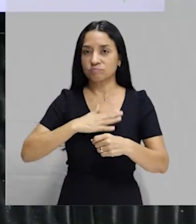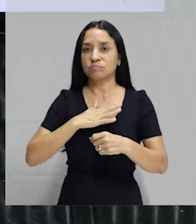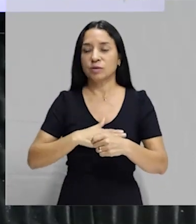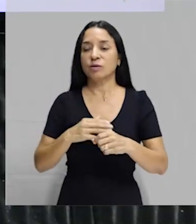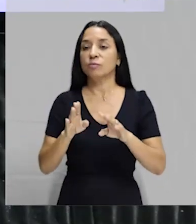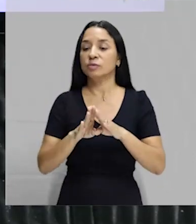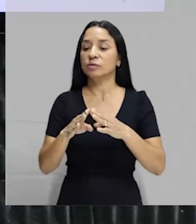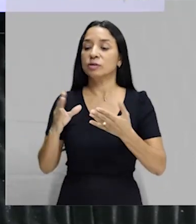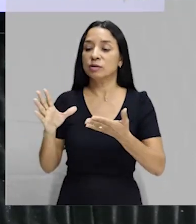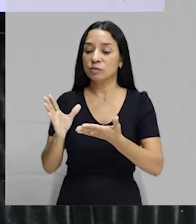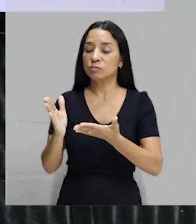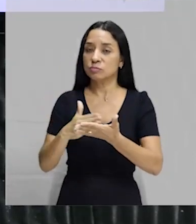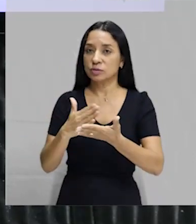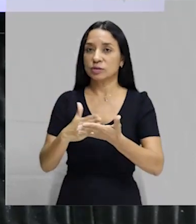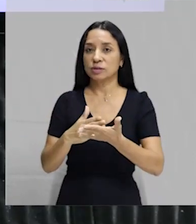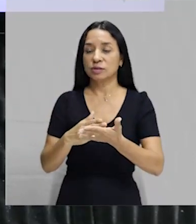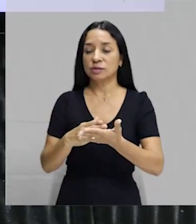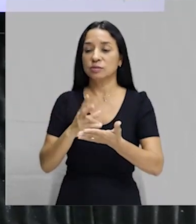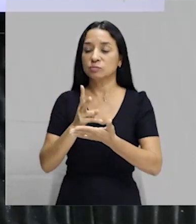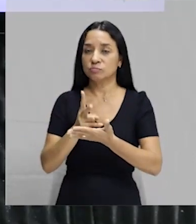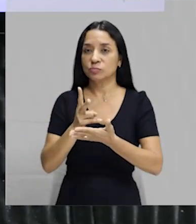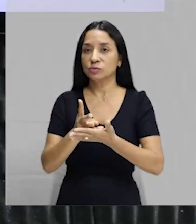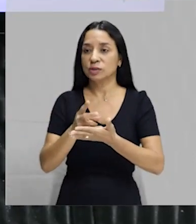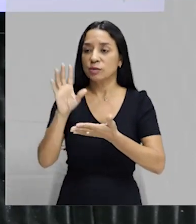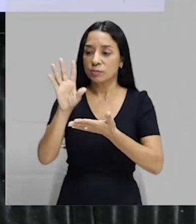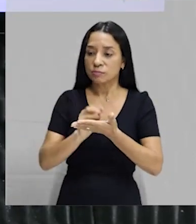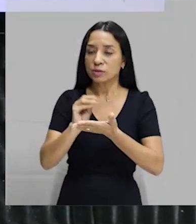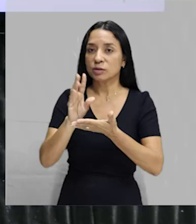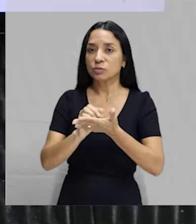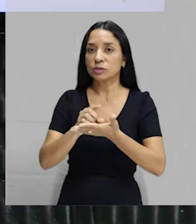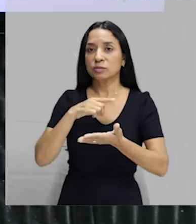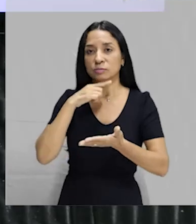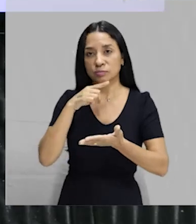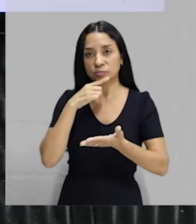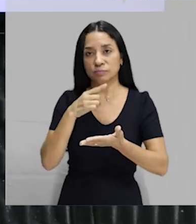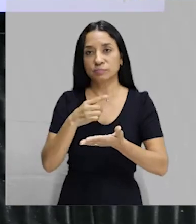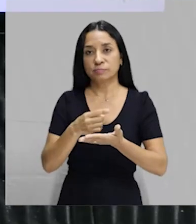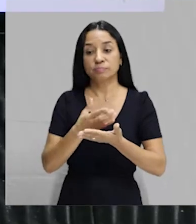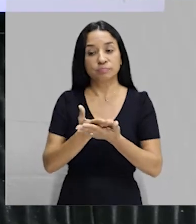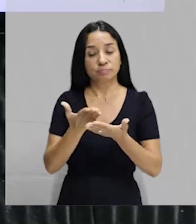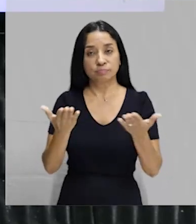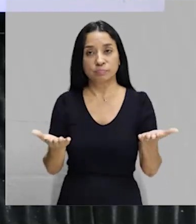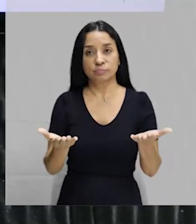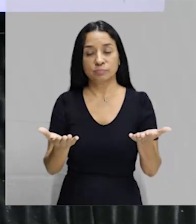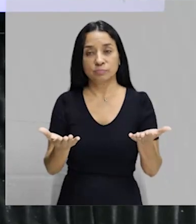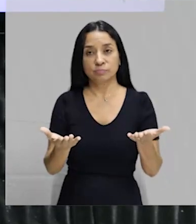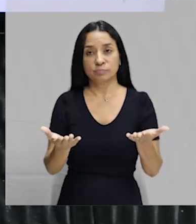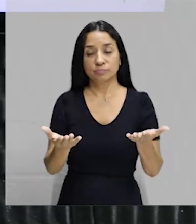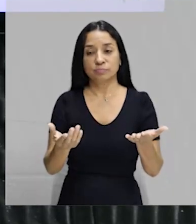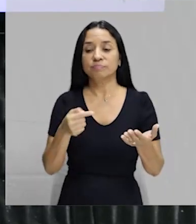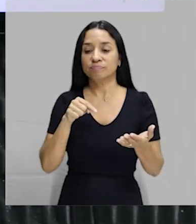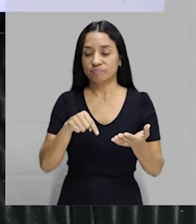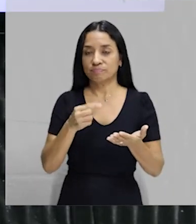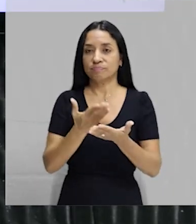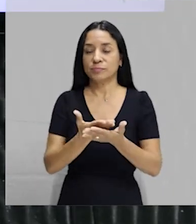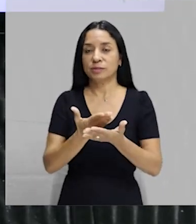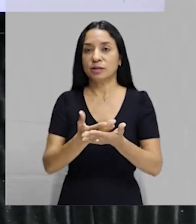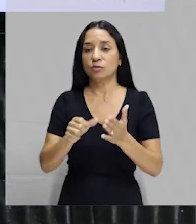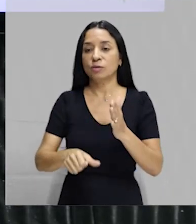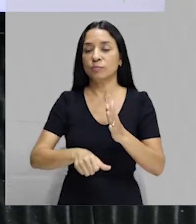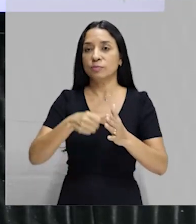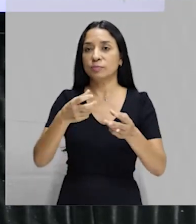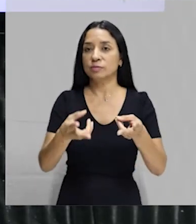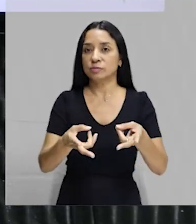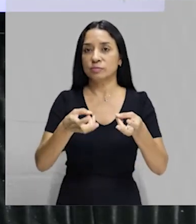e com o caderno sempre anotando as suas dúvidas. Pessoal, nessa aula eu queria primeiramente te